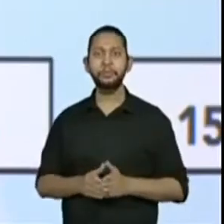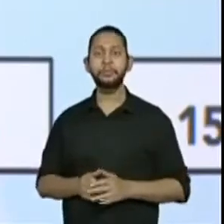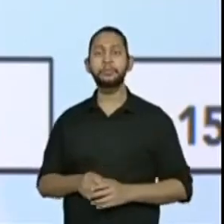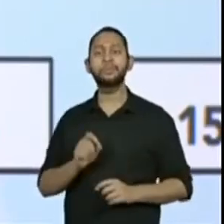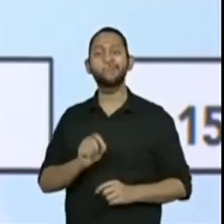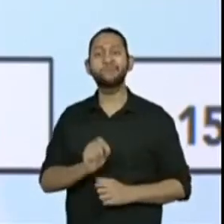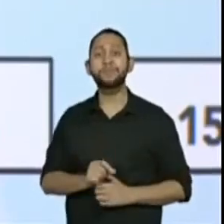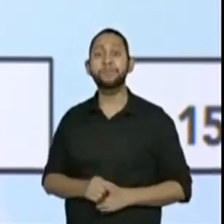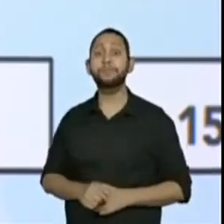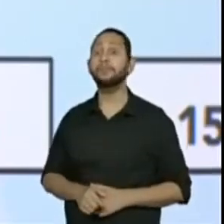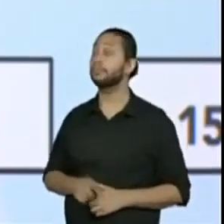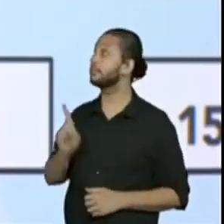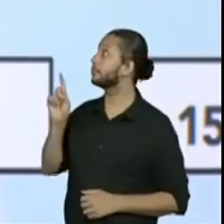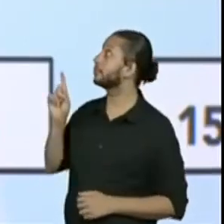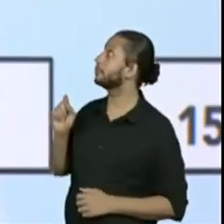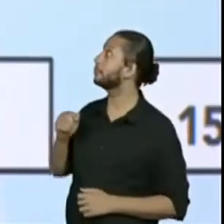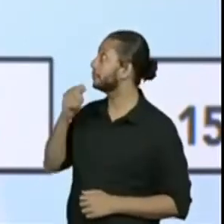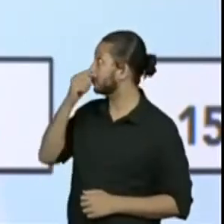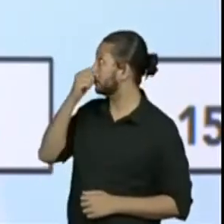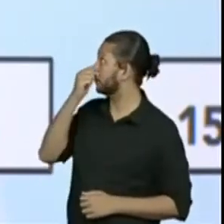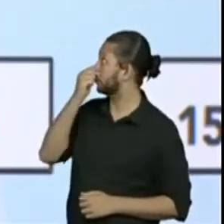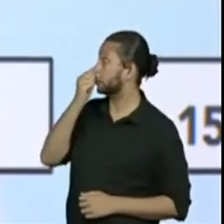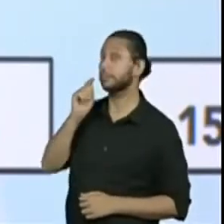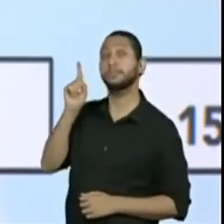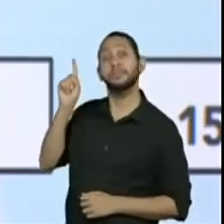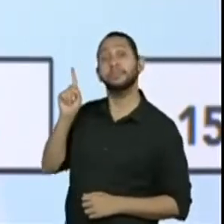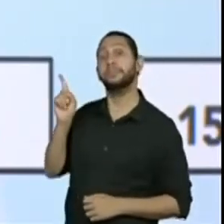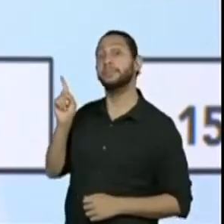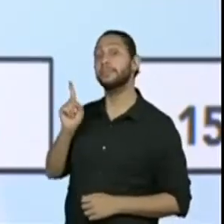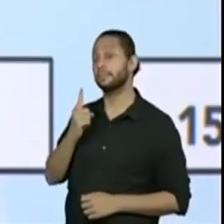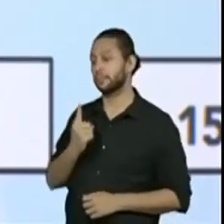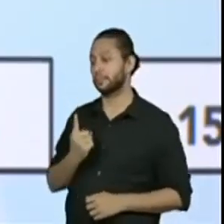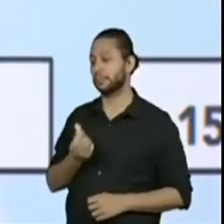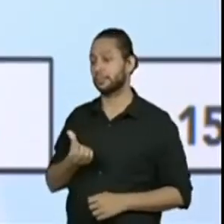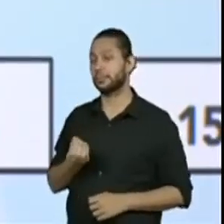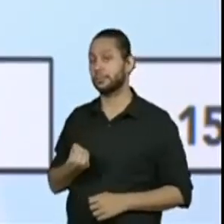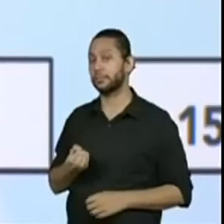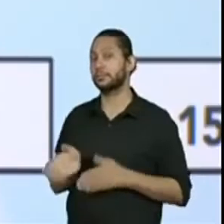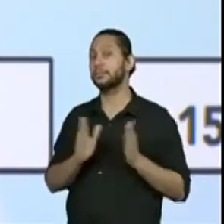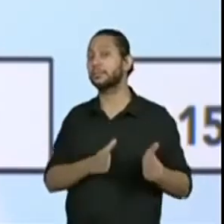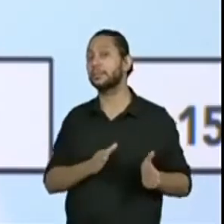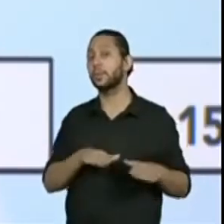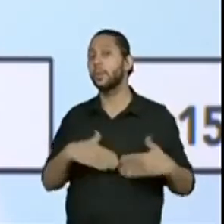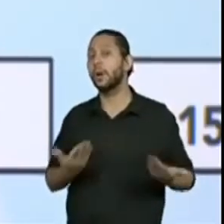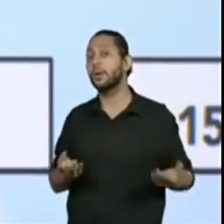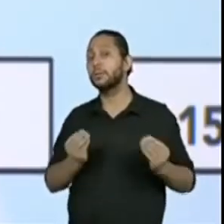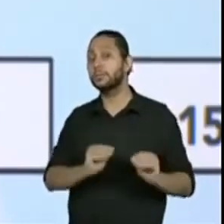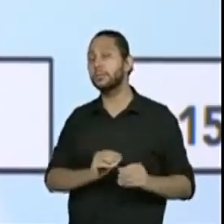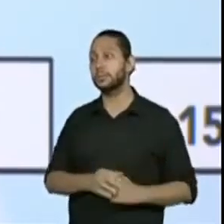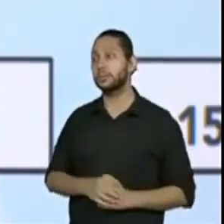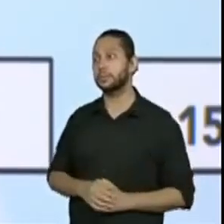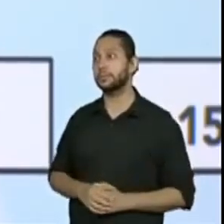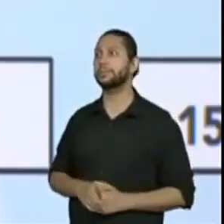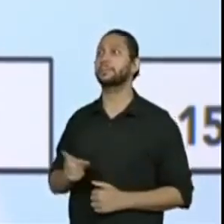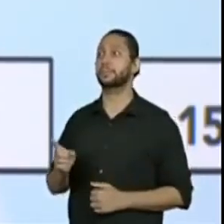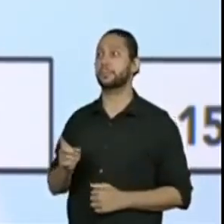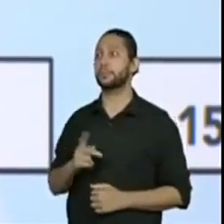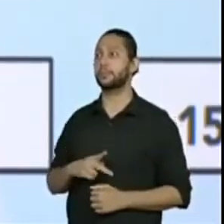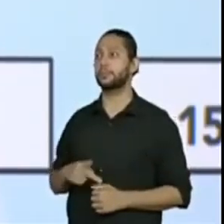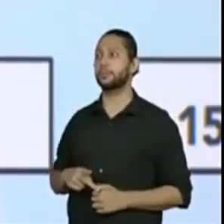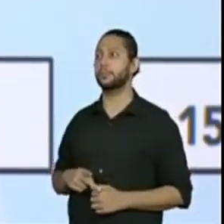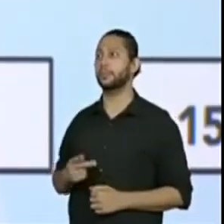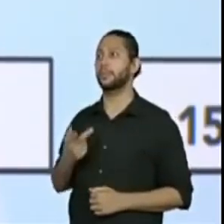será que vocês sabem? Ó, Escola Simão Salém e professora Andréia estão dizendo